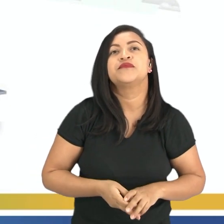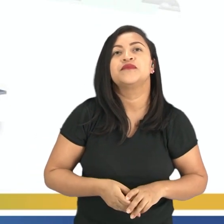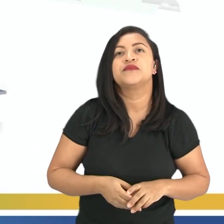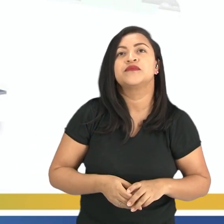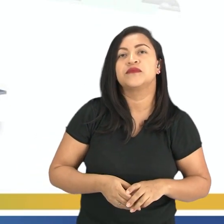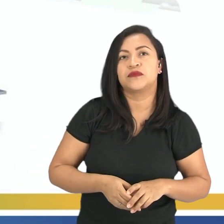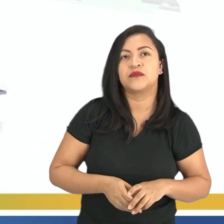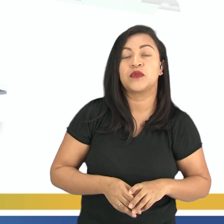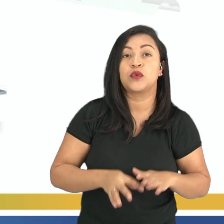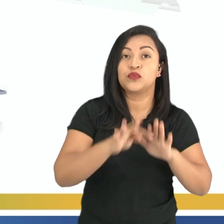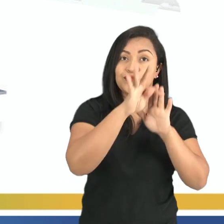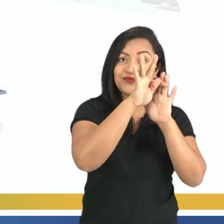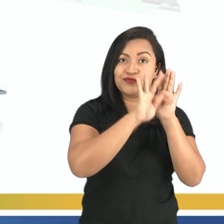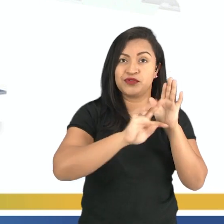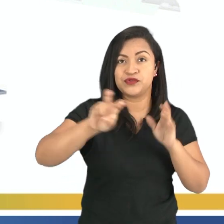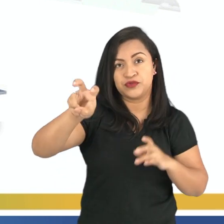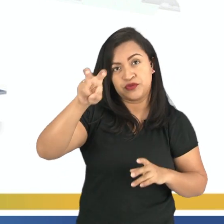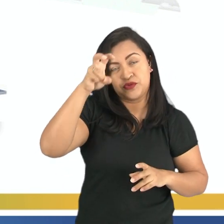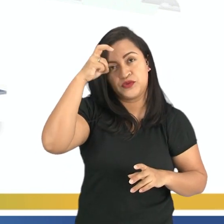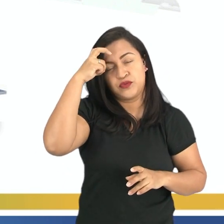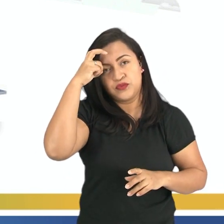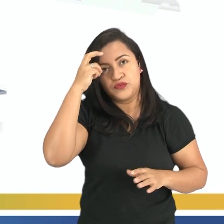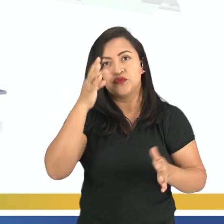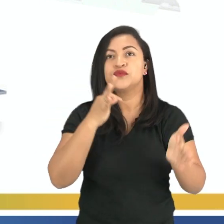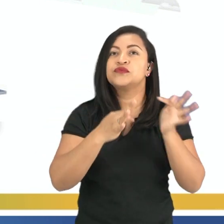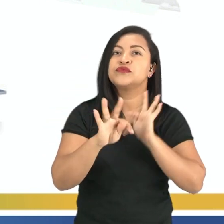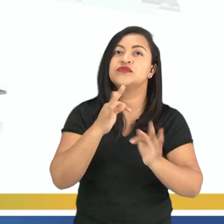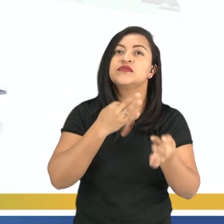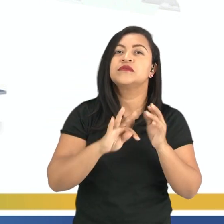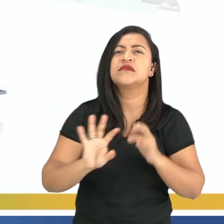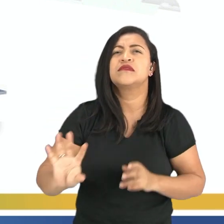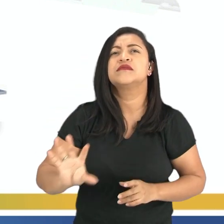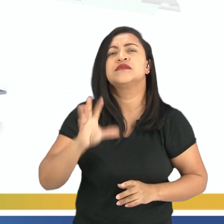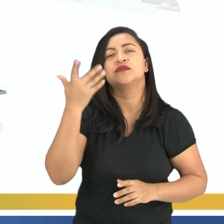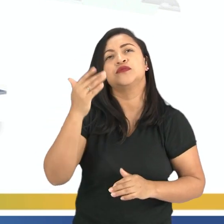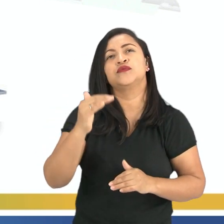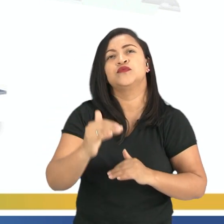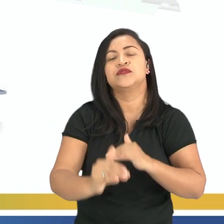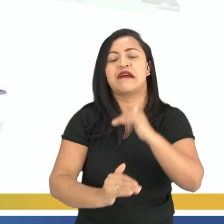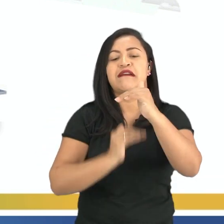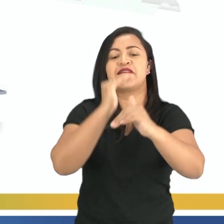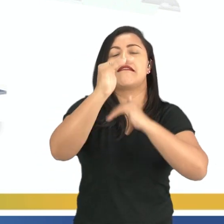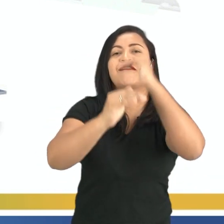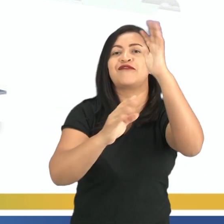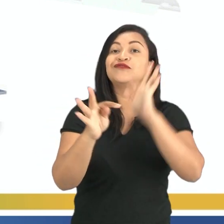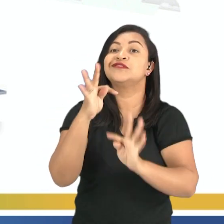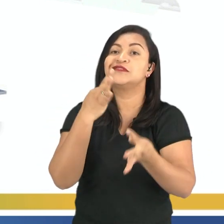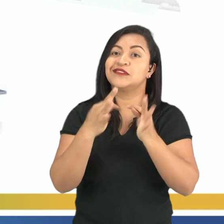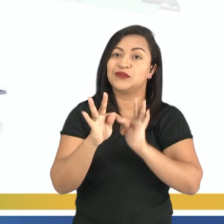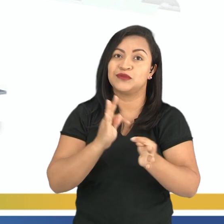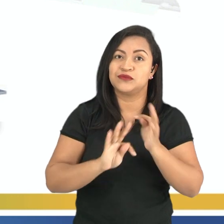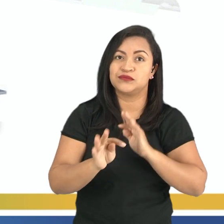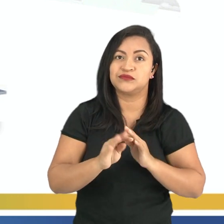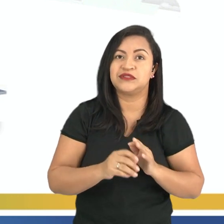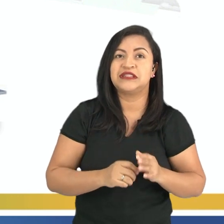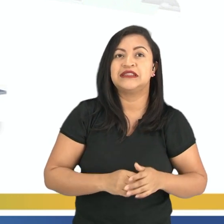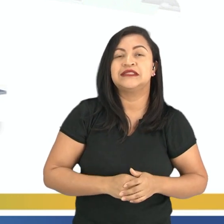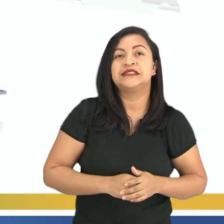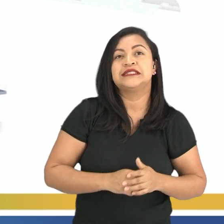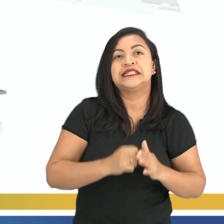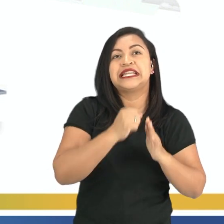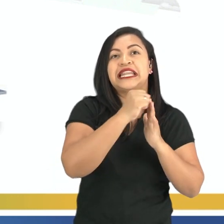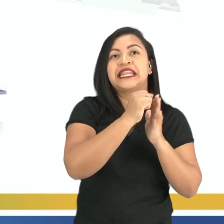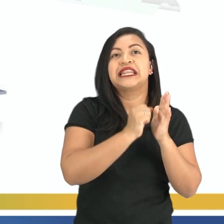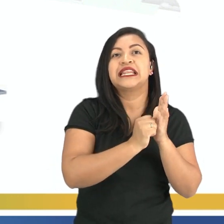Os textos da cultura digital surgiram em decorrência dos avanços tecnológicos. Na década de 90,